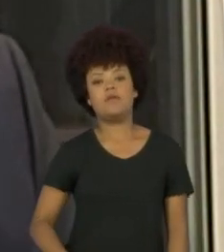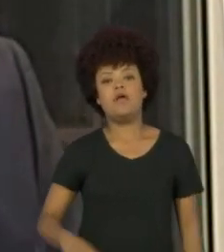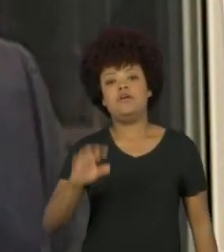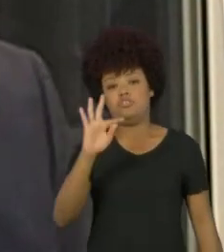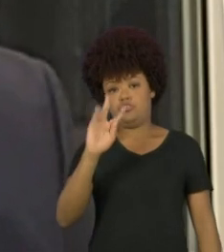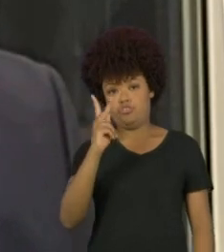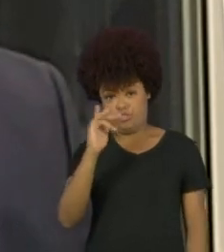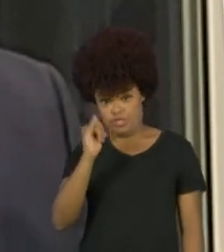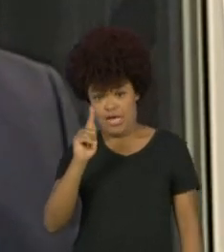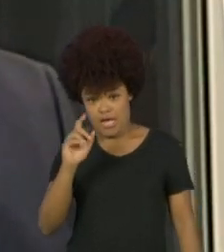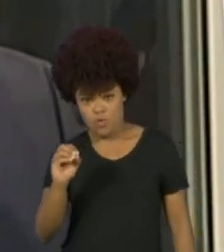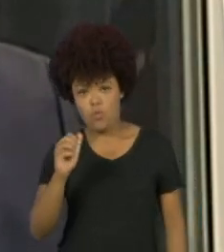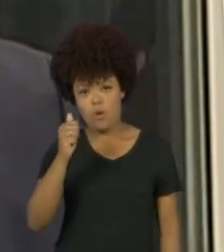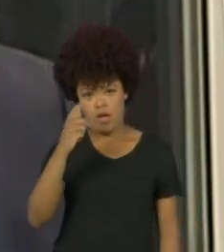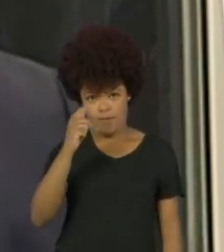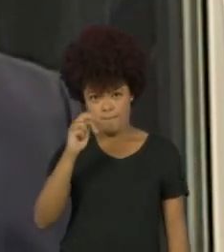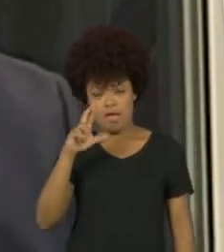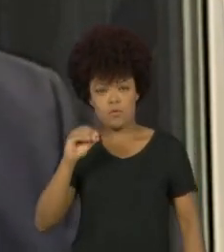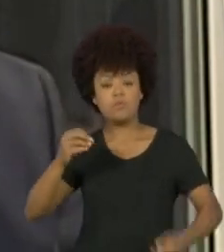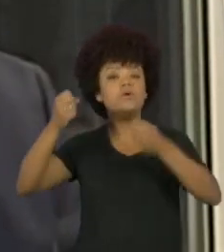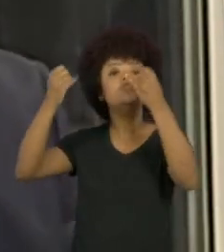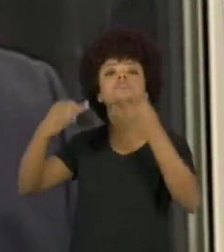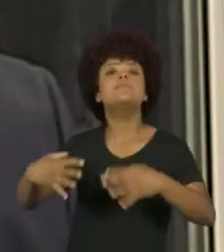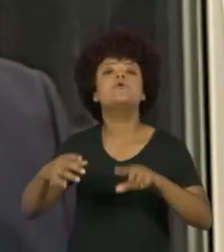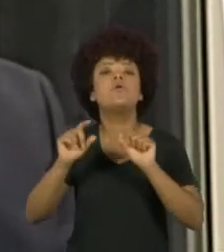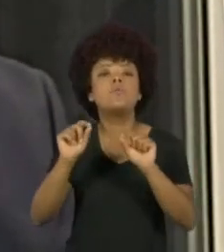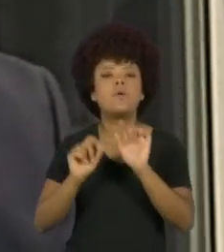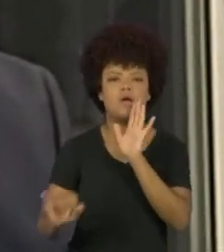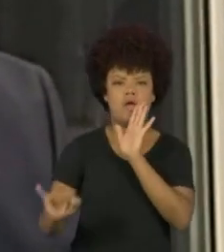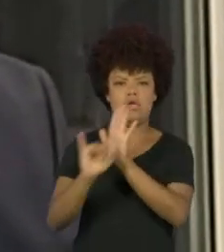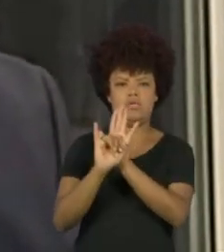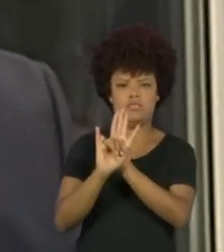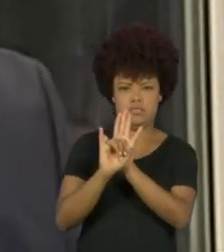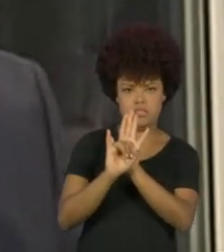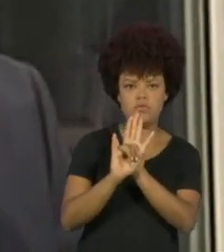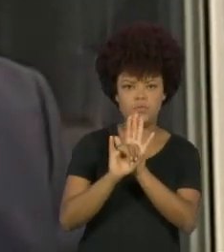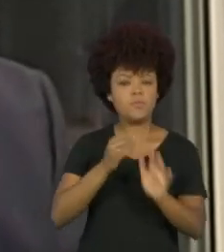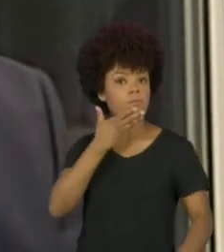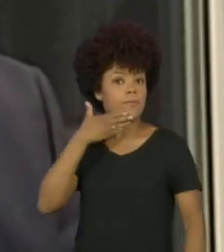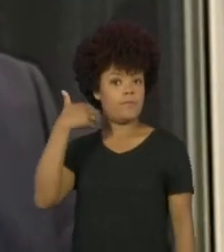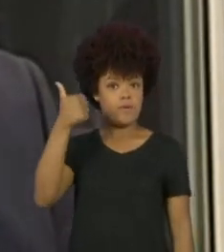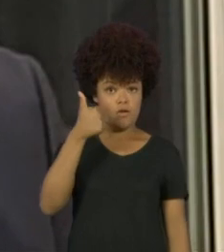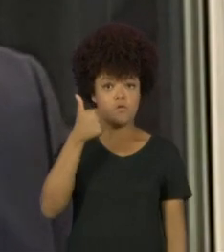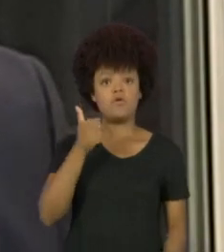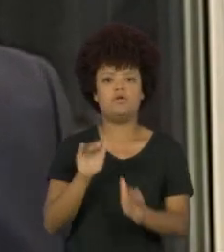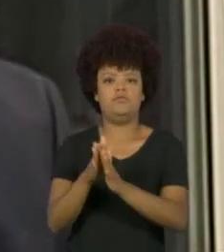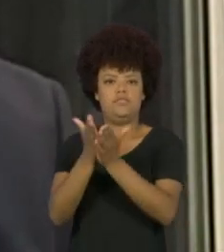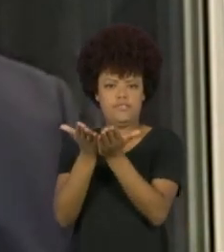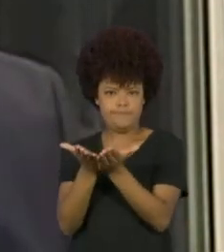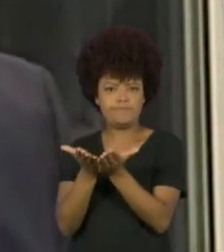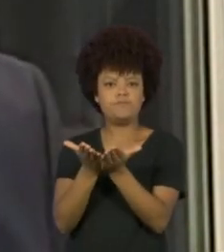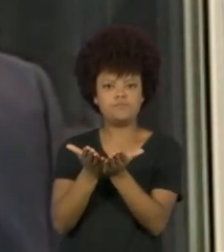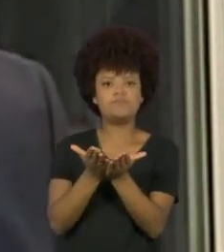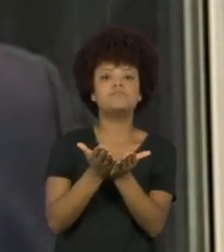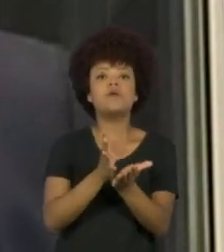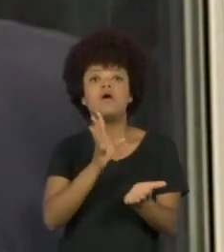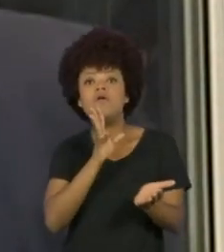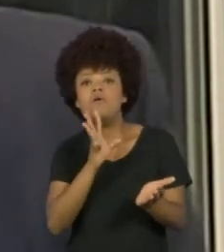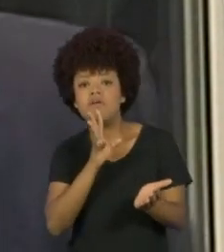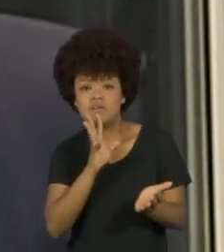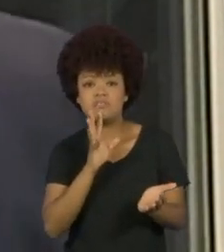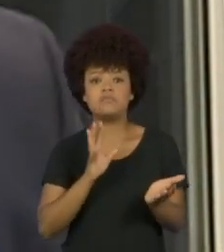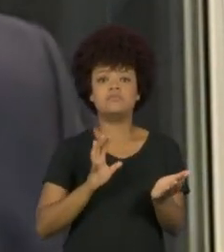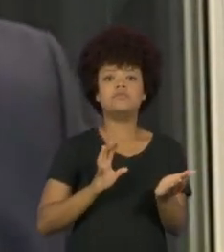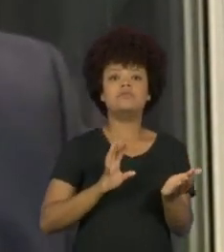identitarismo. O melhor livro sobre isso, para mim, que eu conheço, que problematiza isso, é um livro de um autor